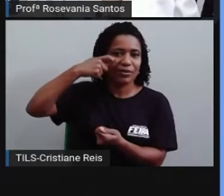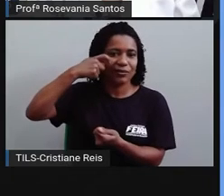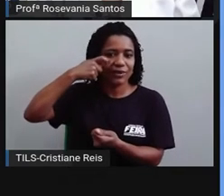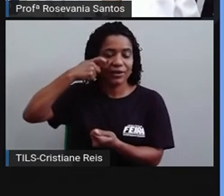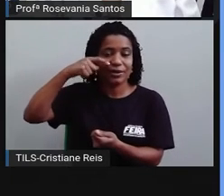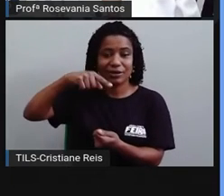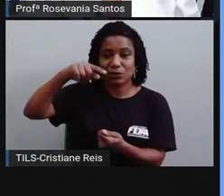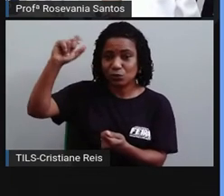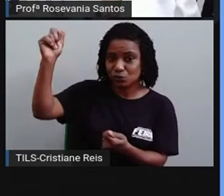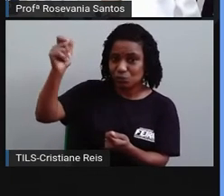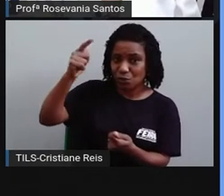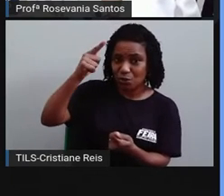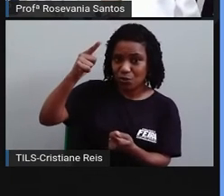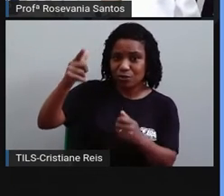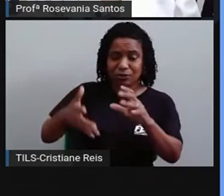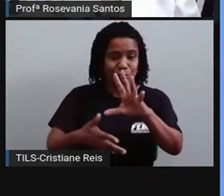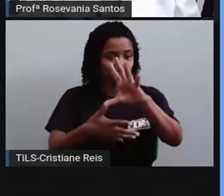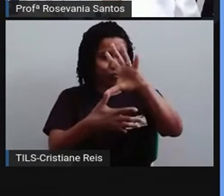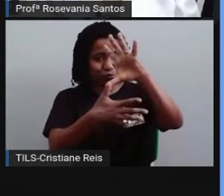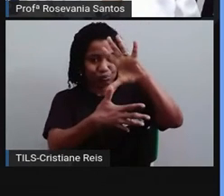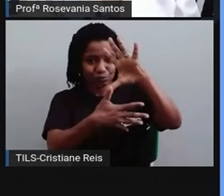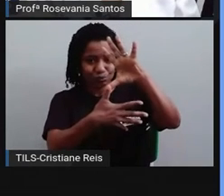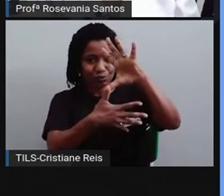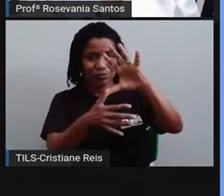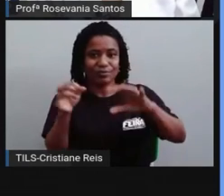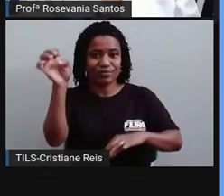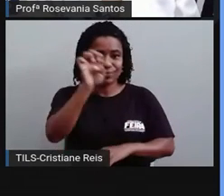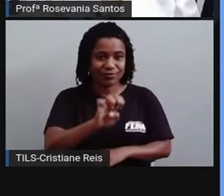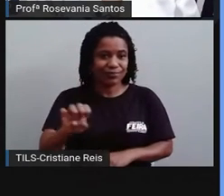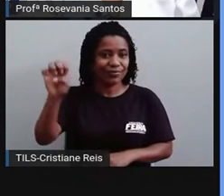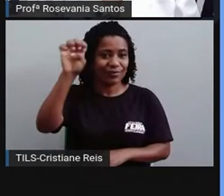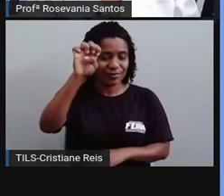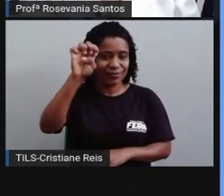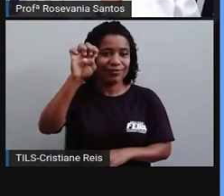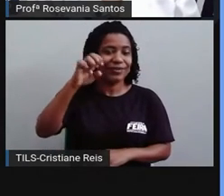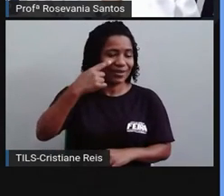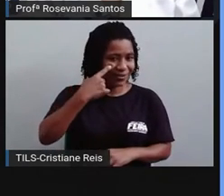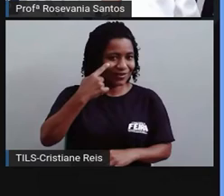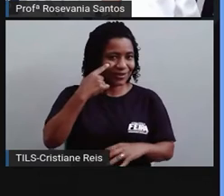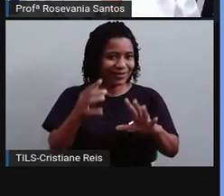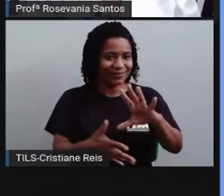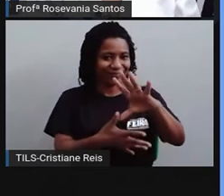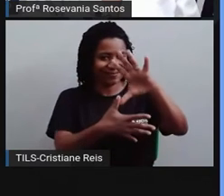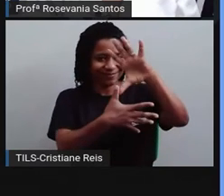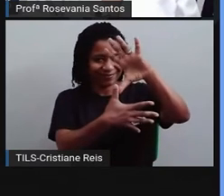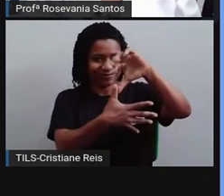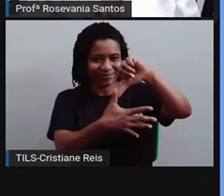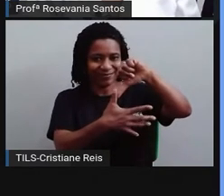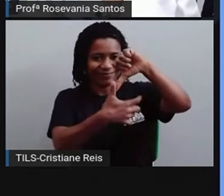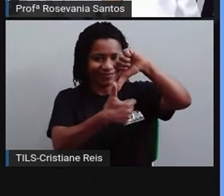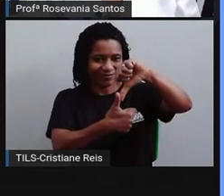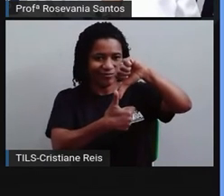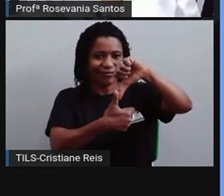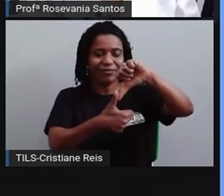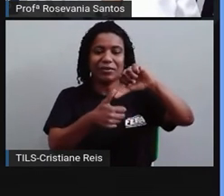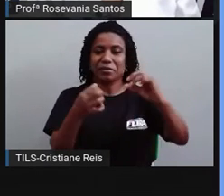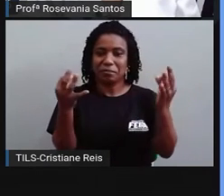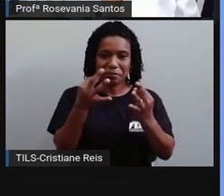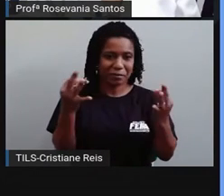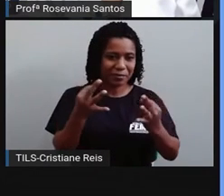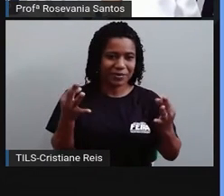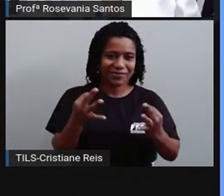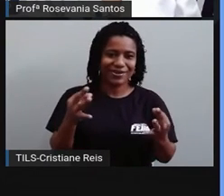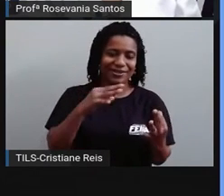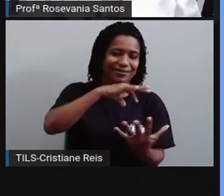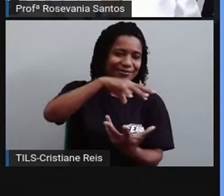cima, América do Norte aqui na parte de cima, América do Sul na parte de baixo. Então, está tudo certinho como está aí. Então, é esse movimento